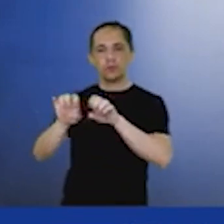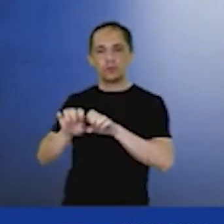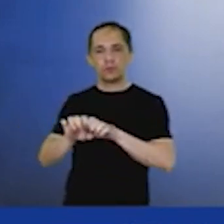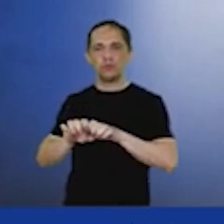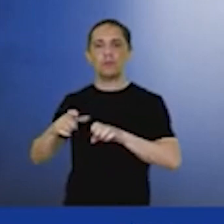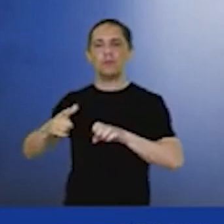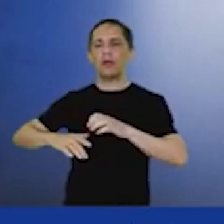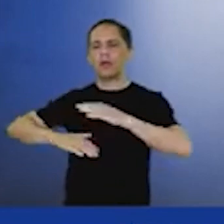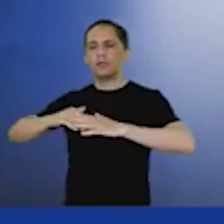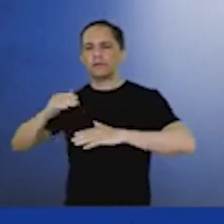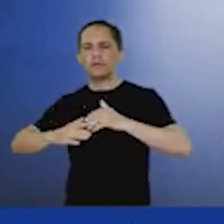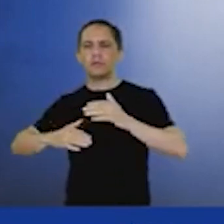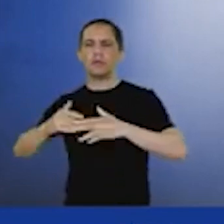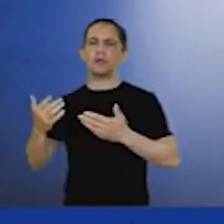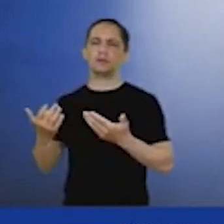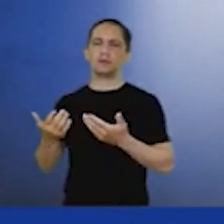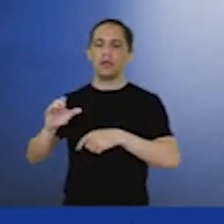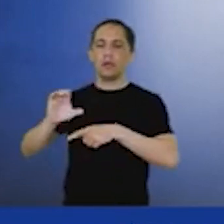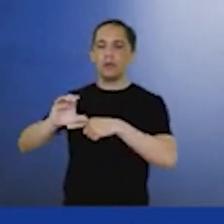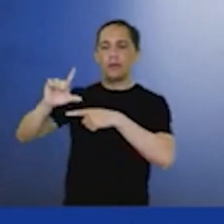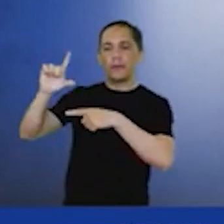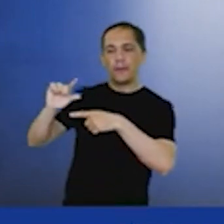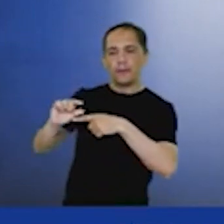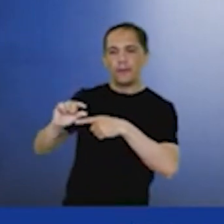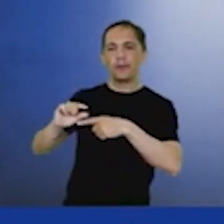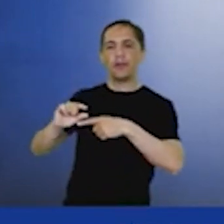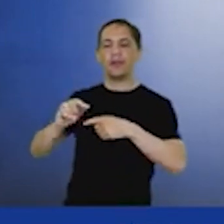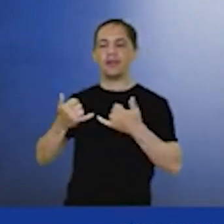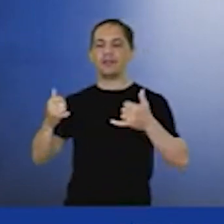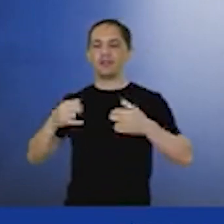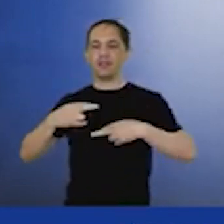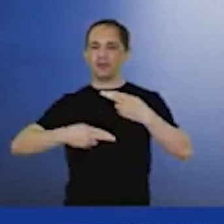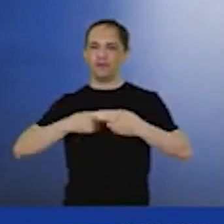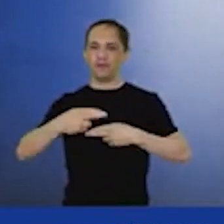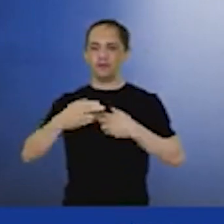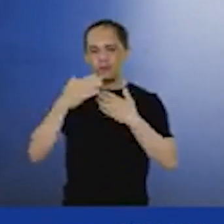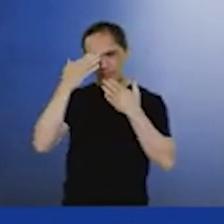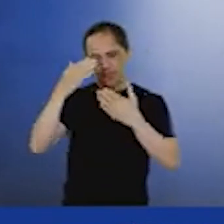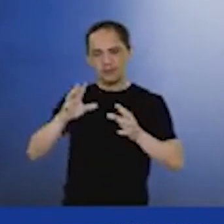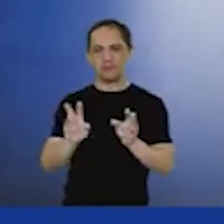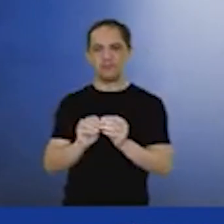atividades de baixo carbono e renováveis e muito obrigado mais uma vez